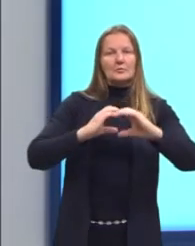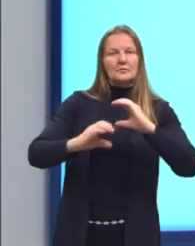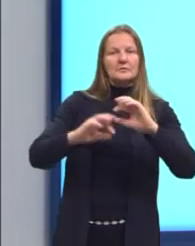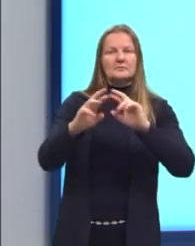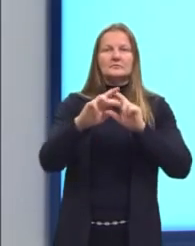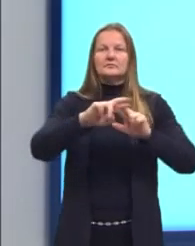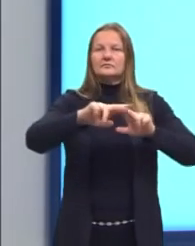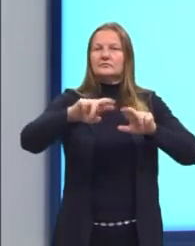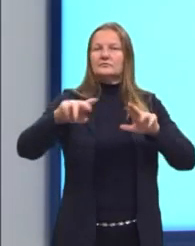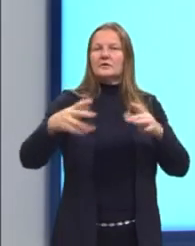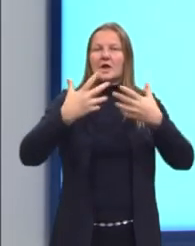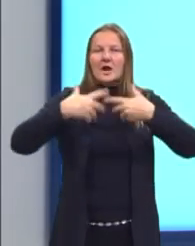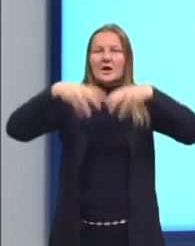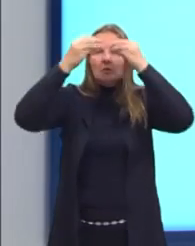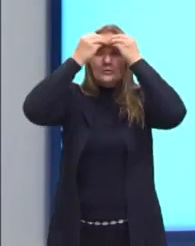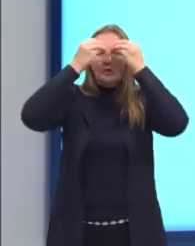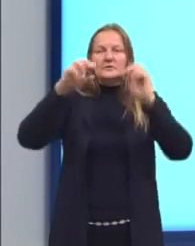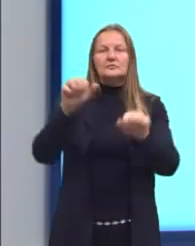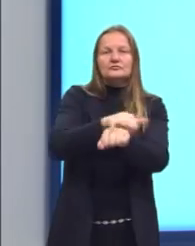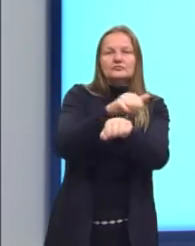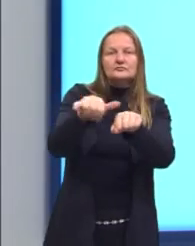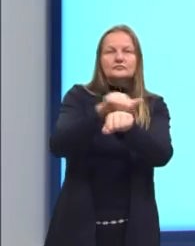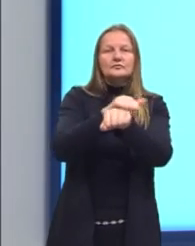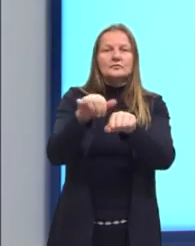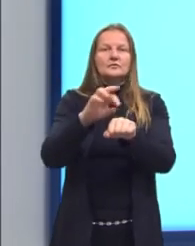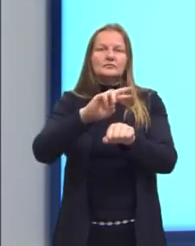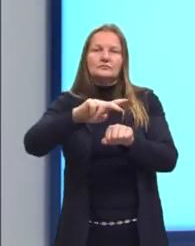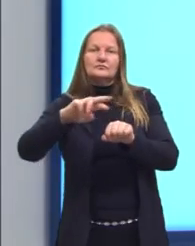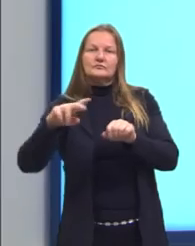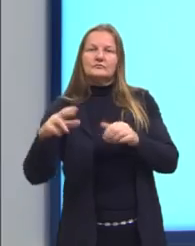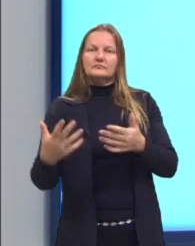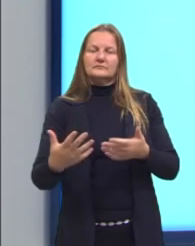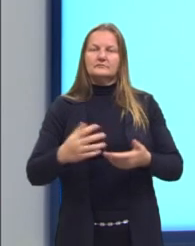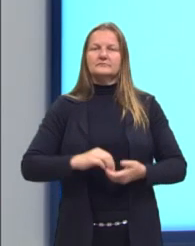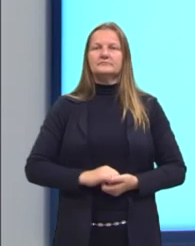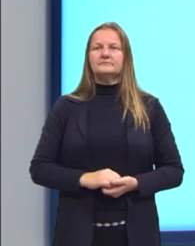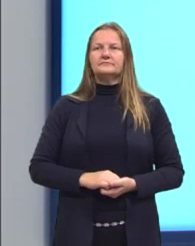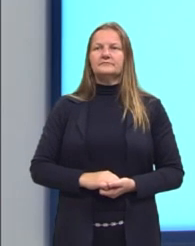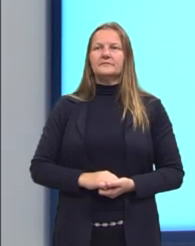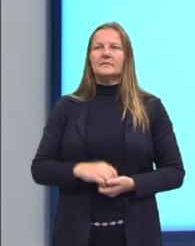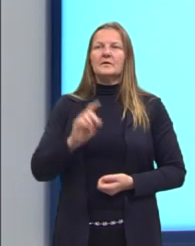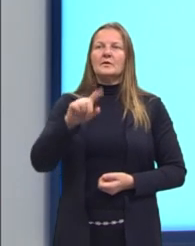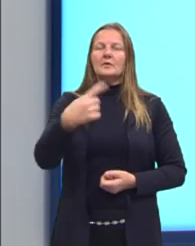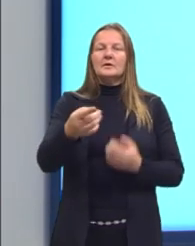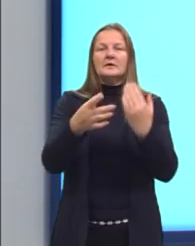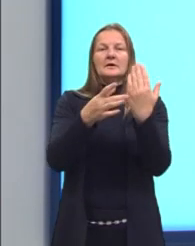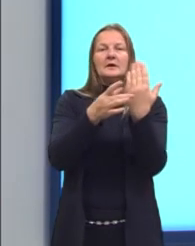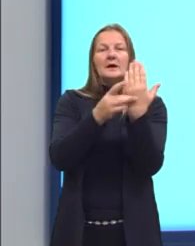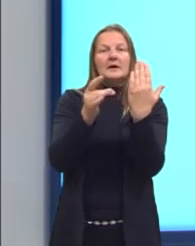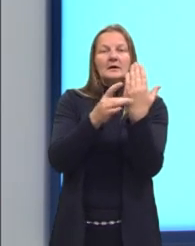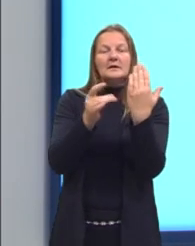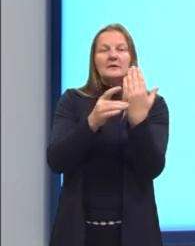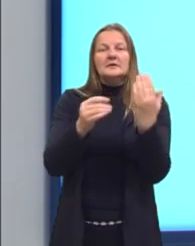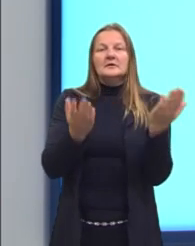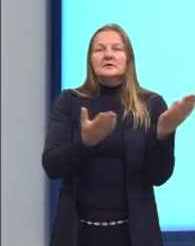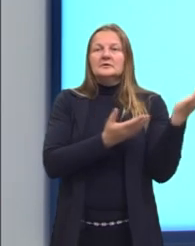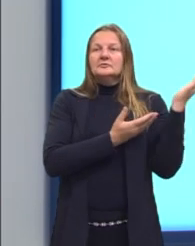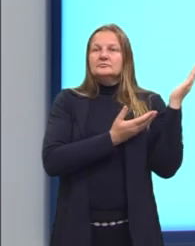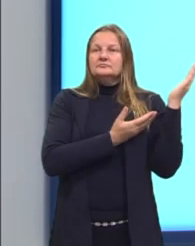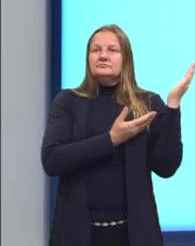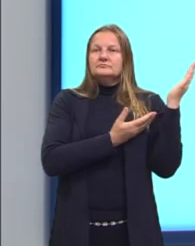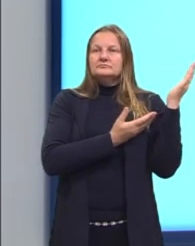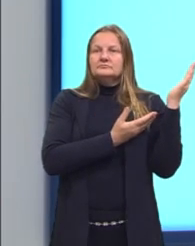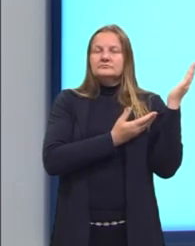linguagens e recursos expressivos. Próxima habilidade. Recorrer aos